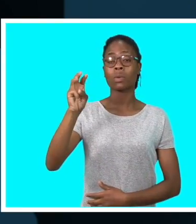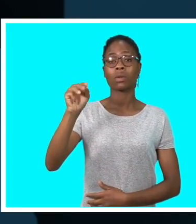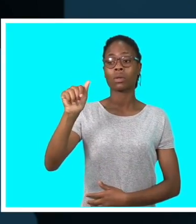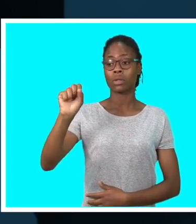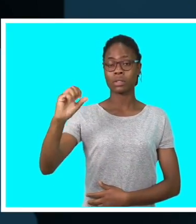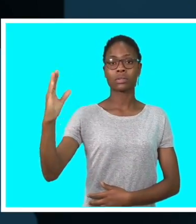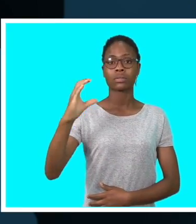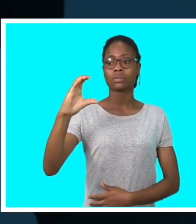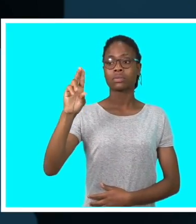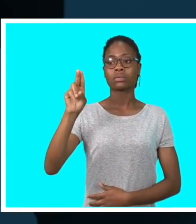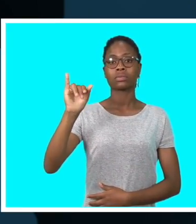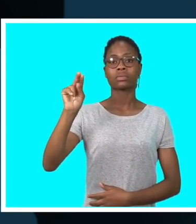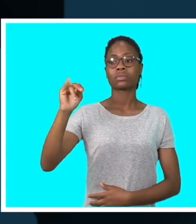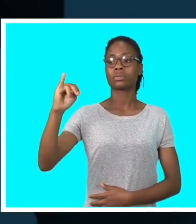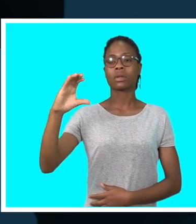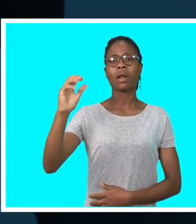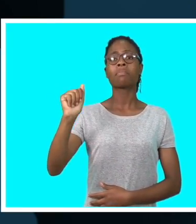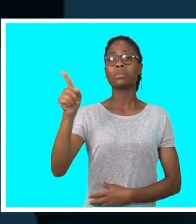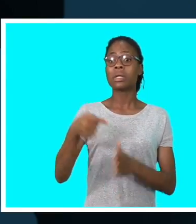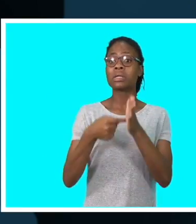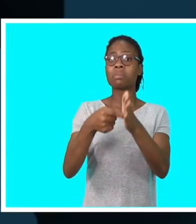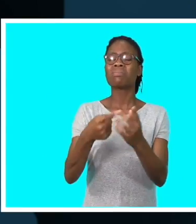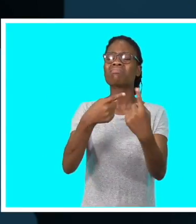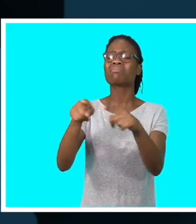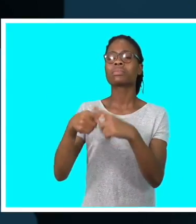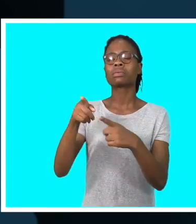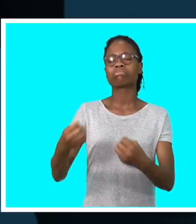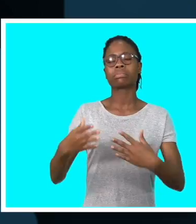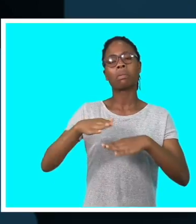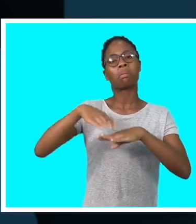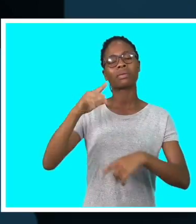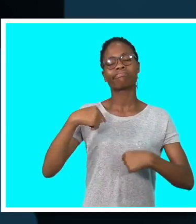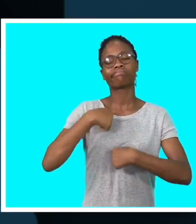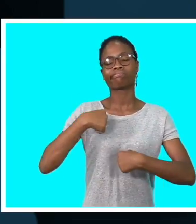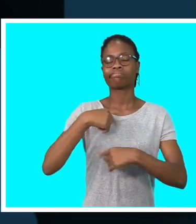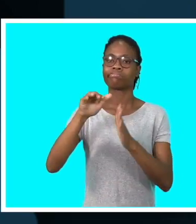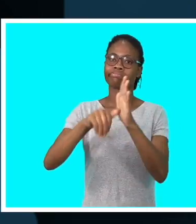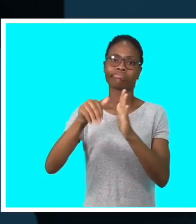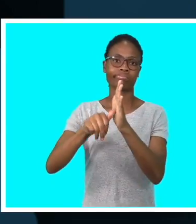Tomás Cunica é exemplo de uma das várias vítimas que sofrem esses assaltos.